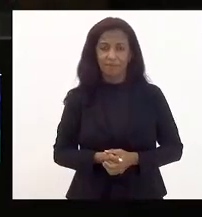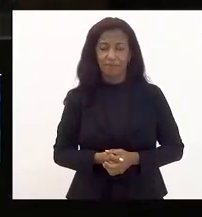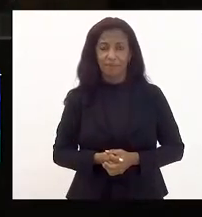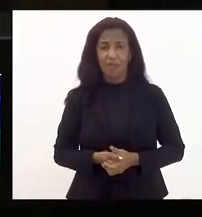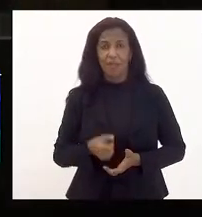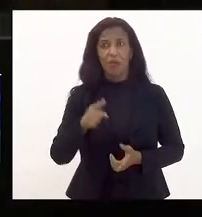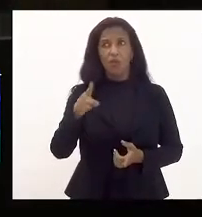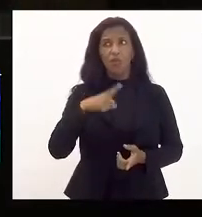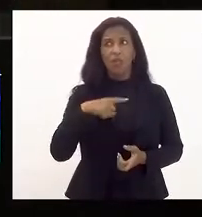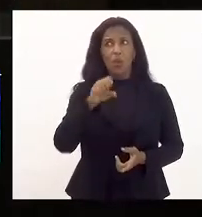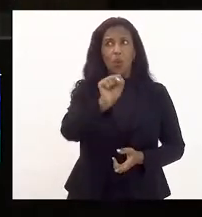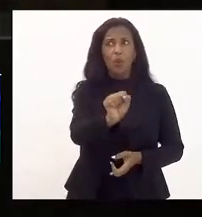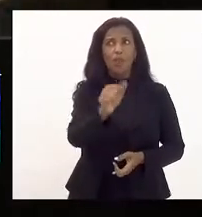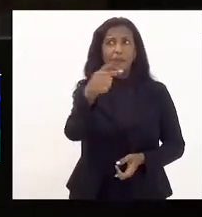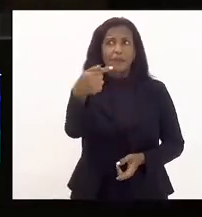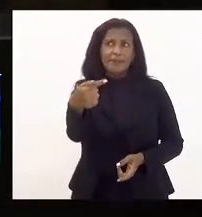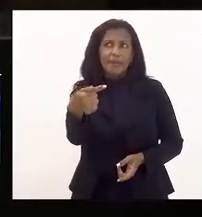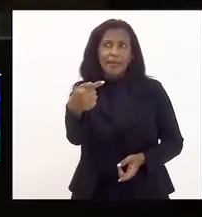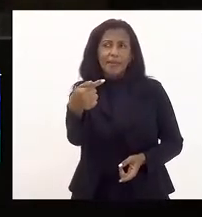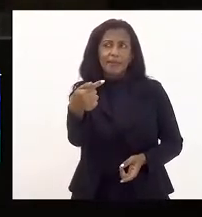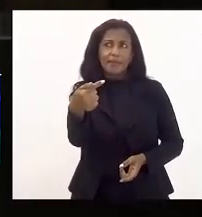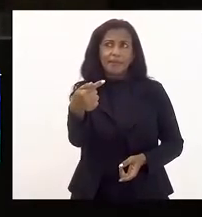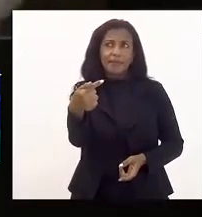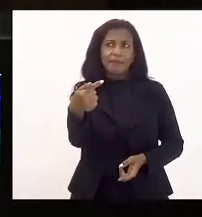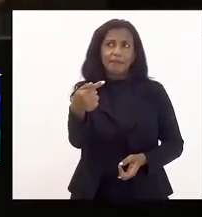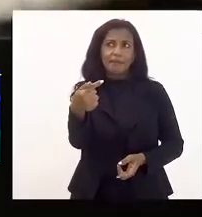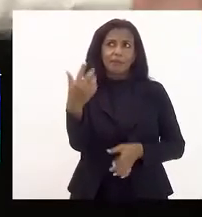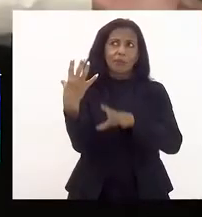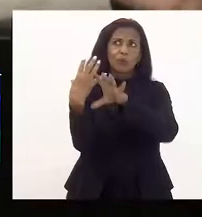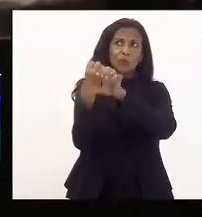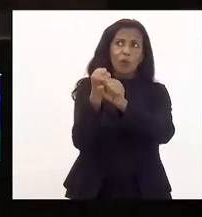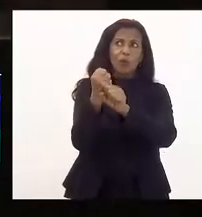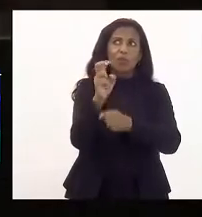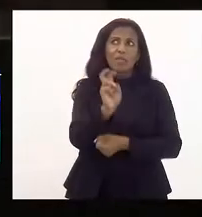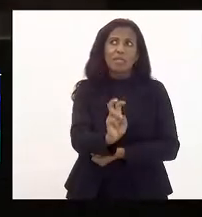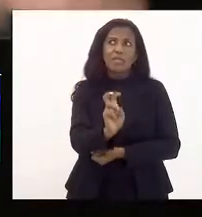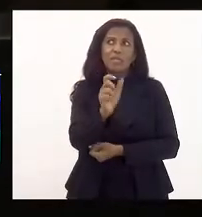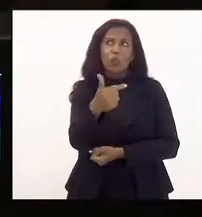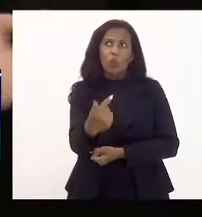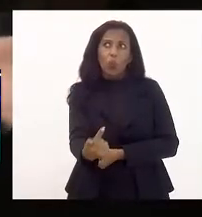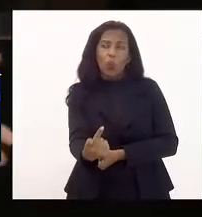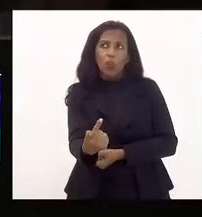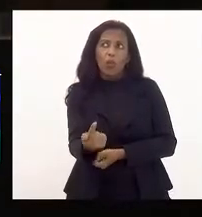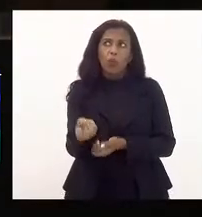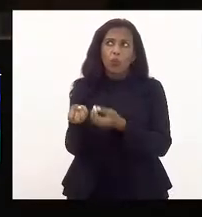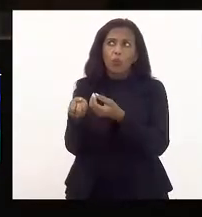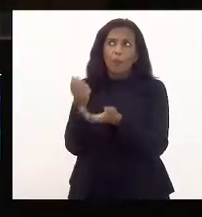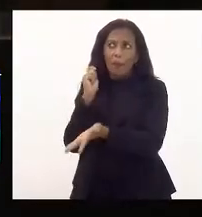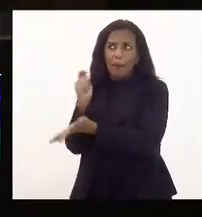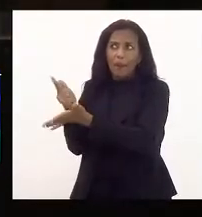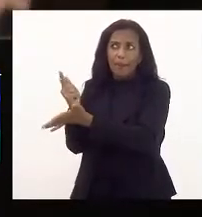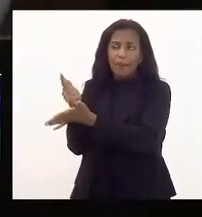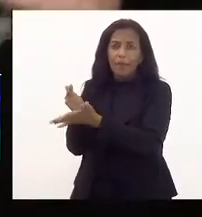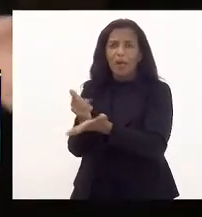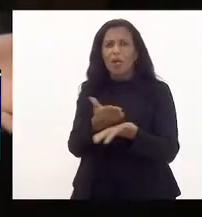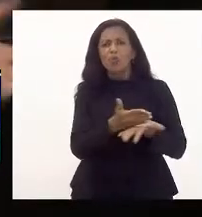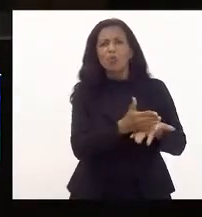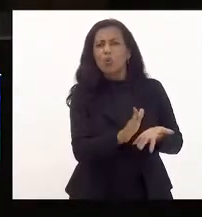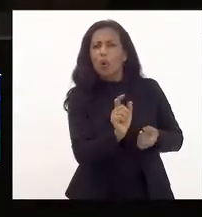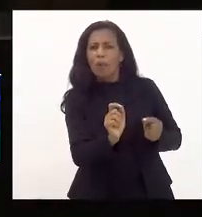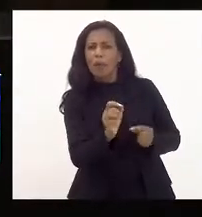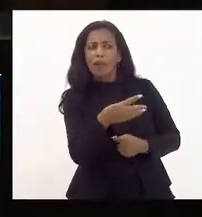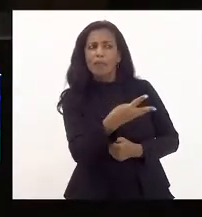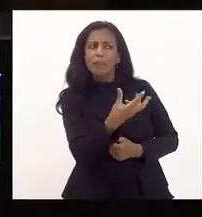Você tem 87 bilhões de receita. Você tem 51 bilhões que é de despesa. O sobrou?